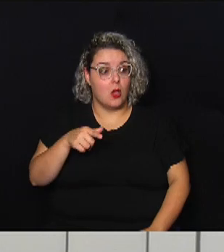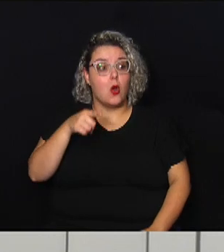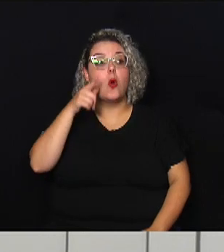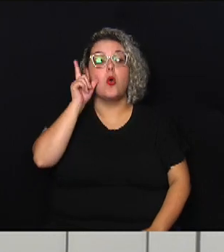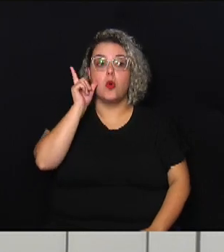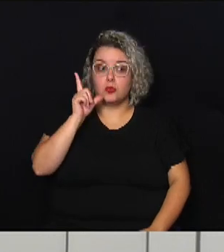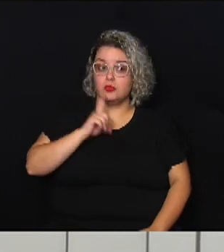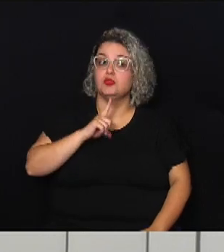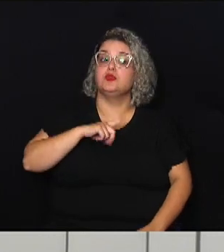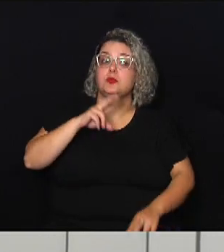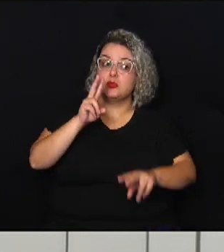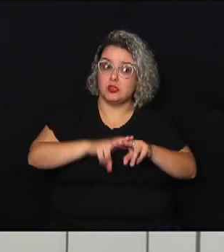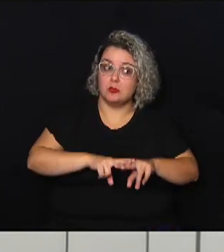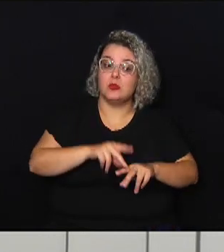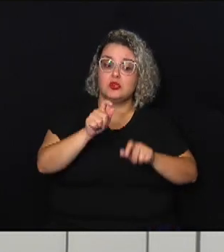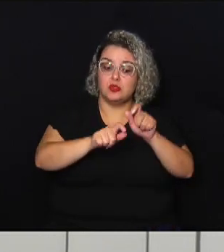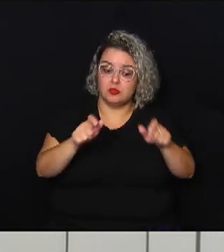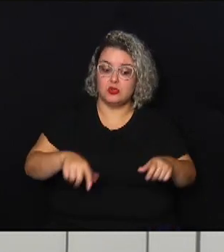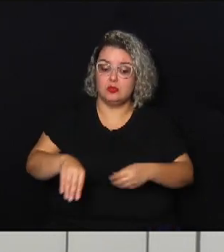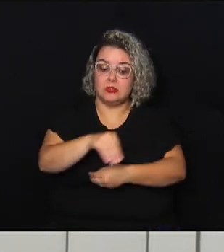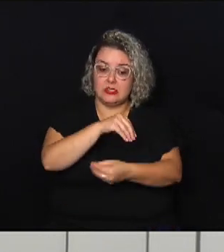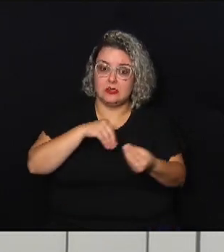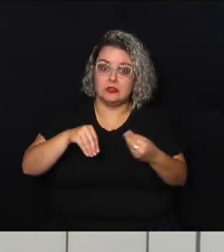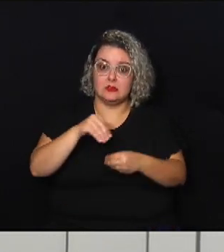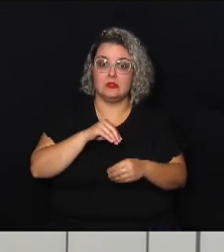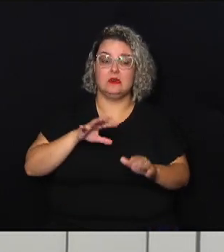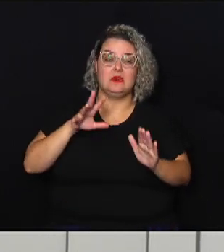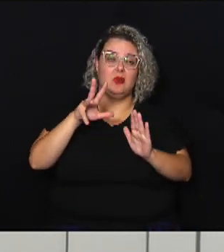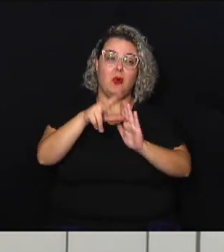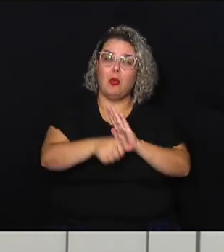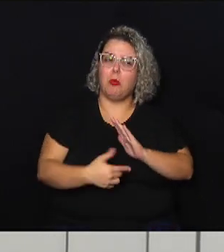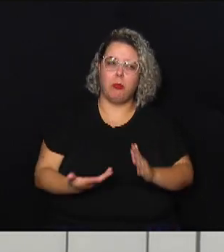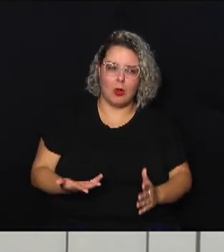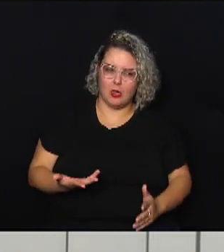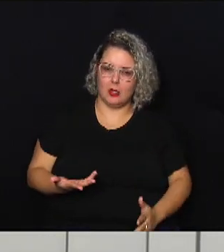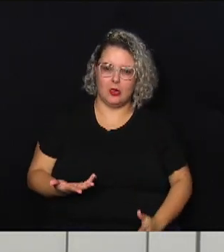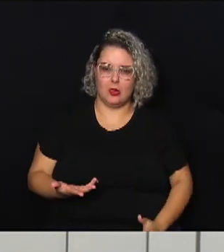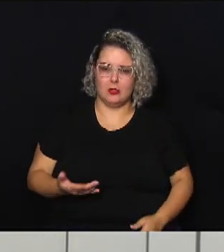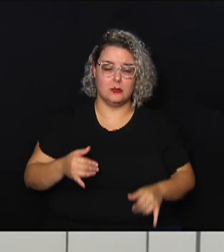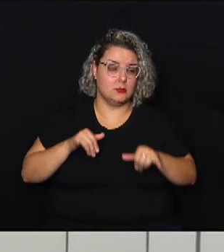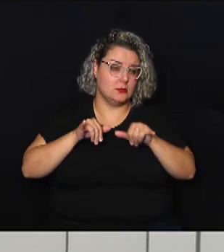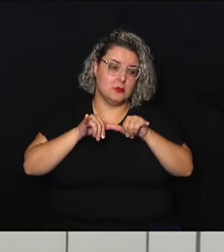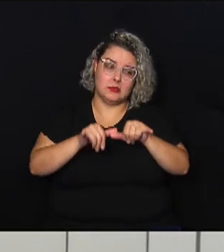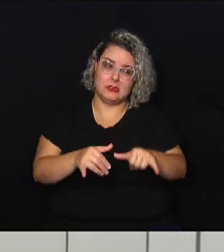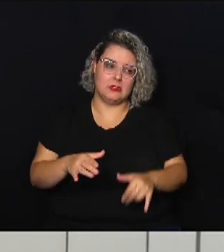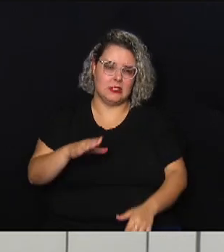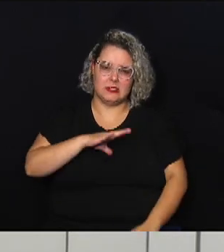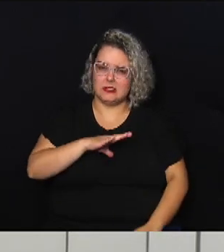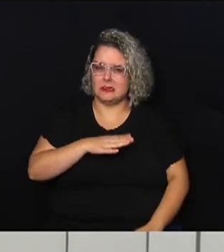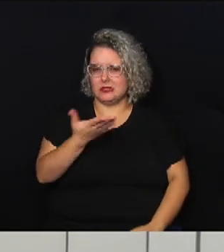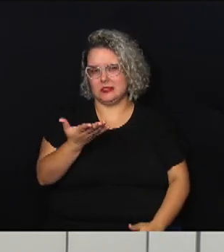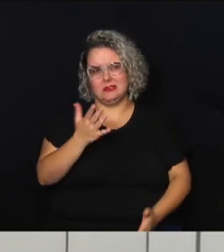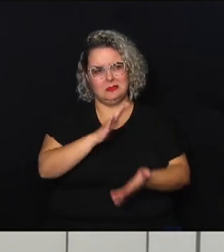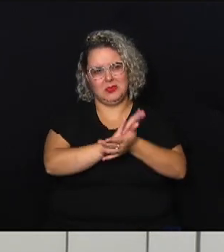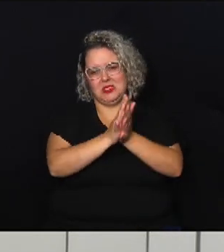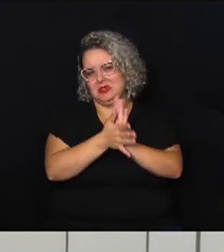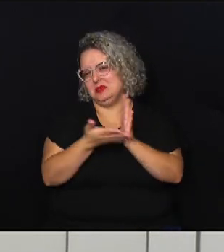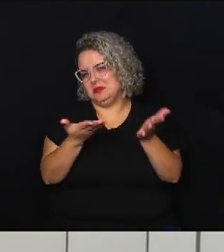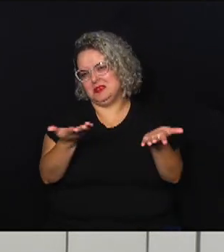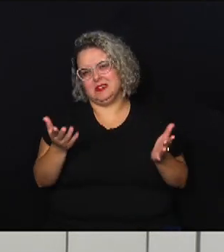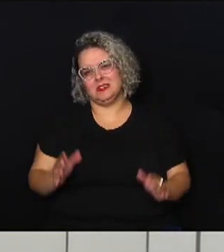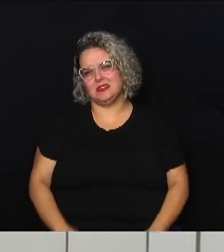envolvidas que estavam saqueando supermercados dessas cidades atingidas ou